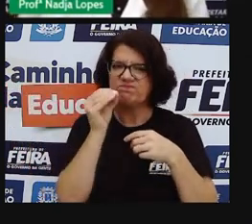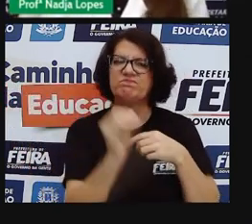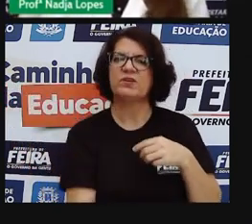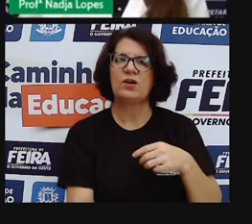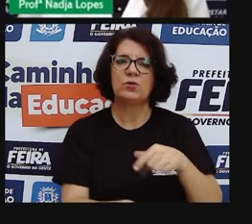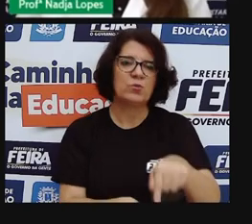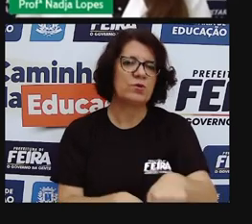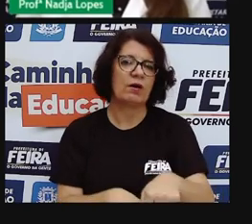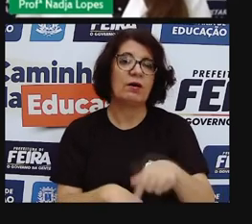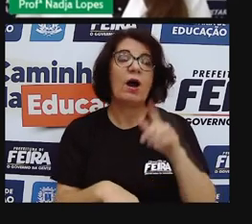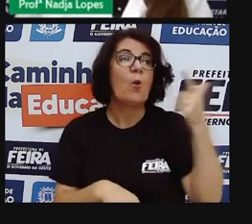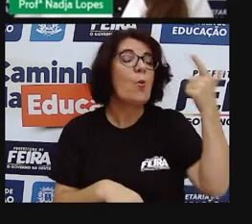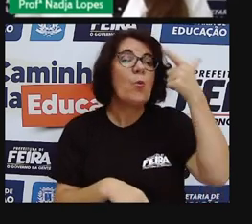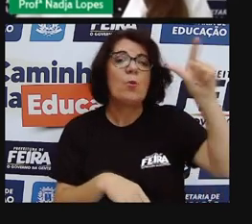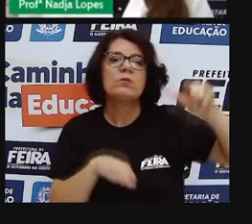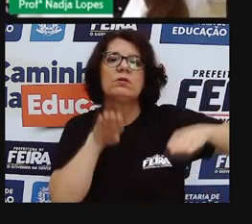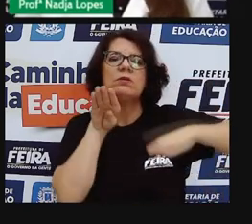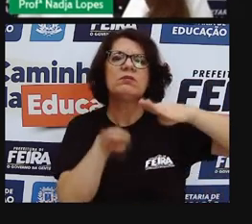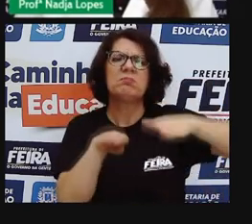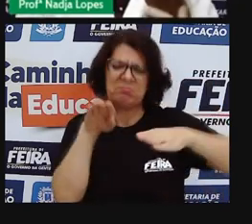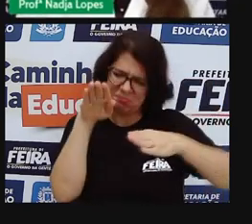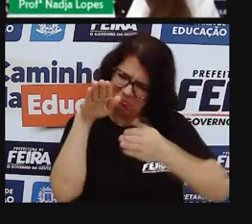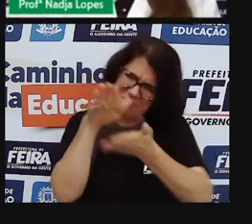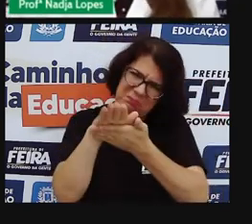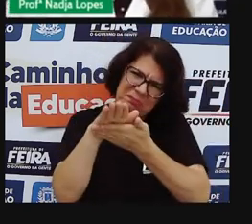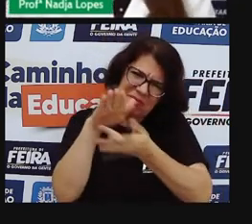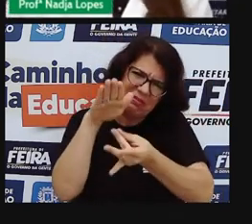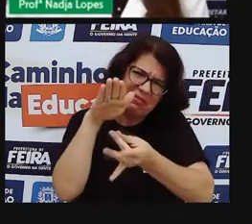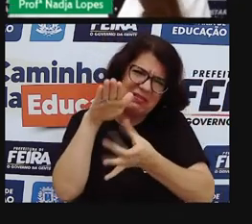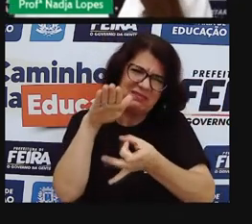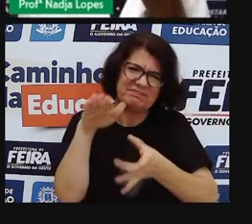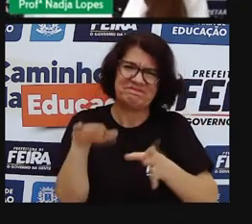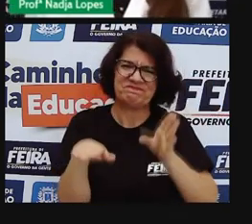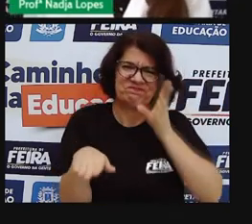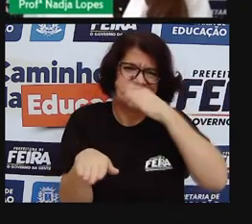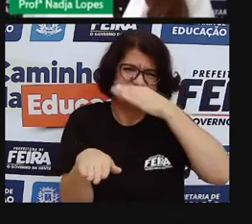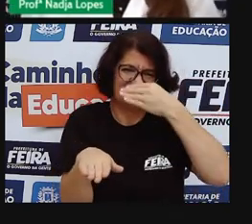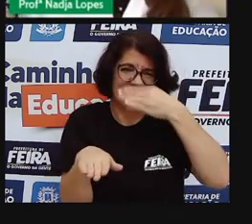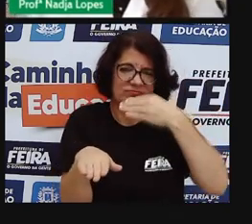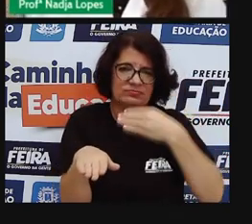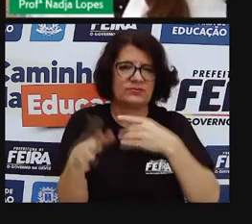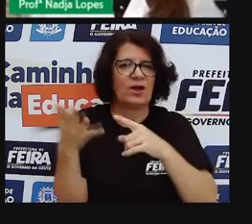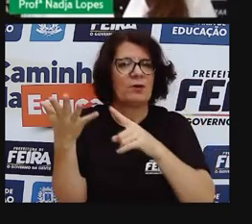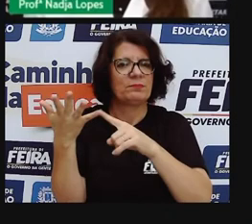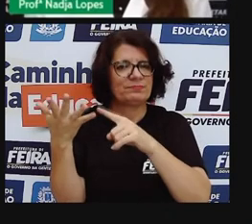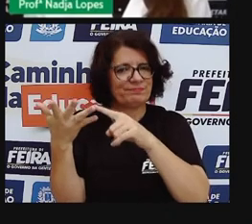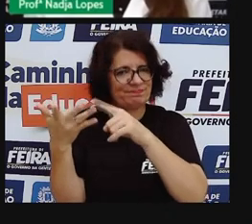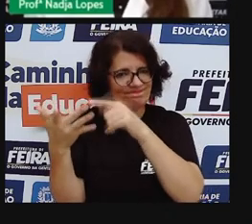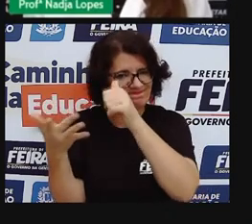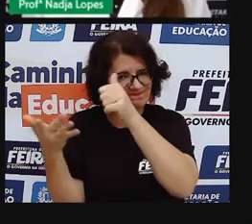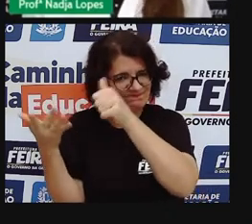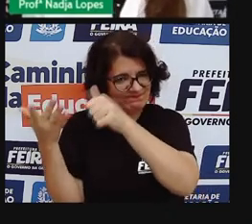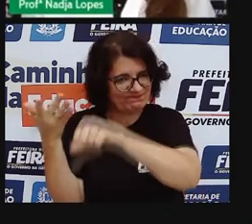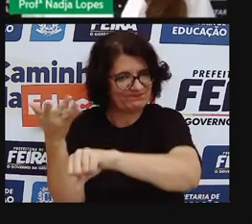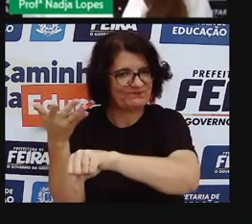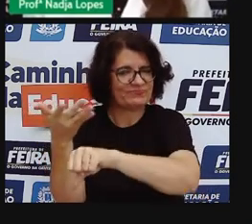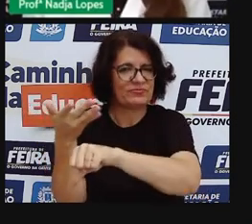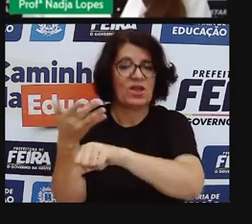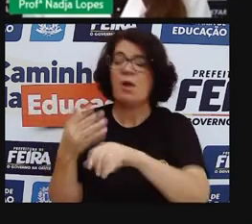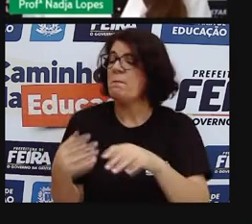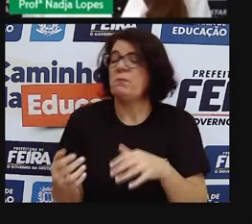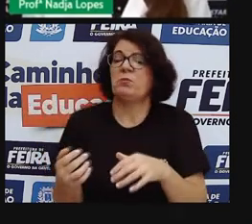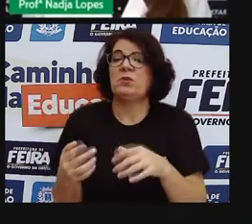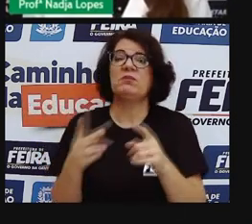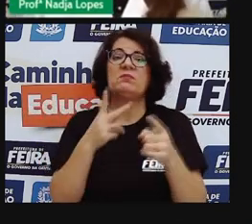local de você estar jogando tudo no chão porque está estragado num prédio, eu vou jogar ali de qualquer jeito e depois a prefeitura se vira para estar mandando a